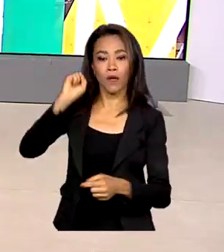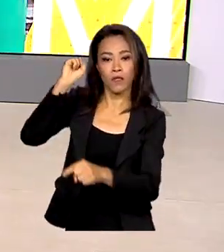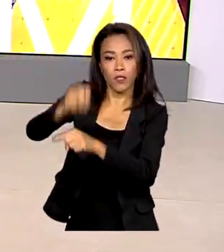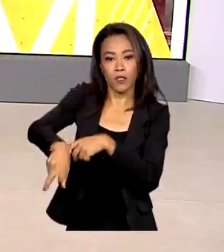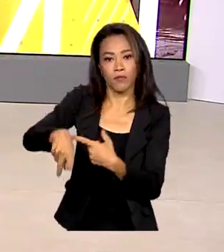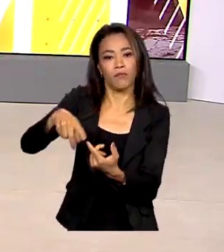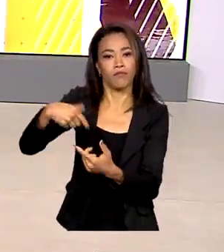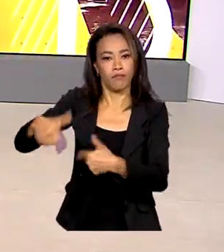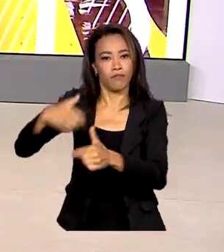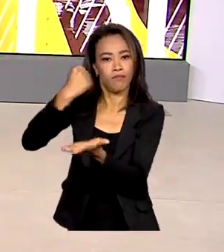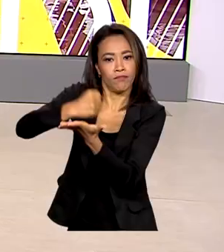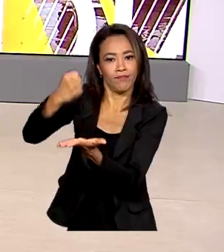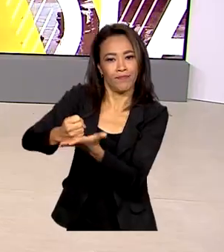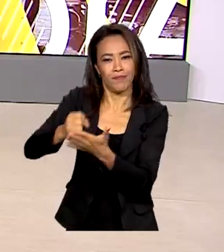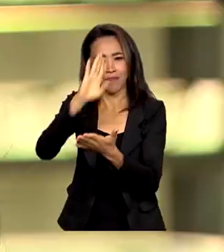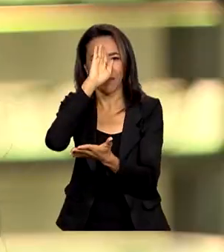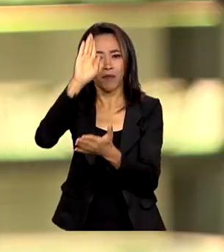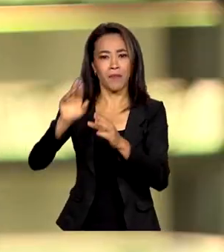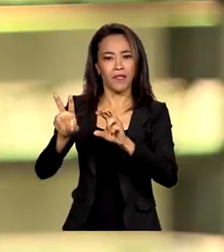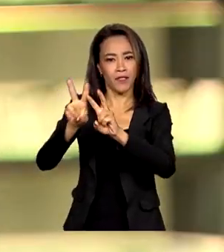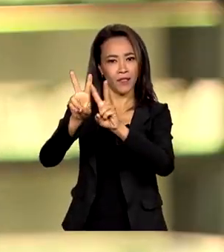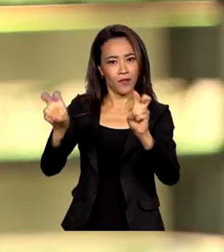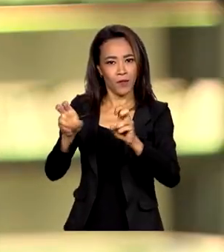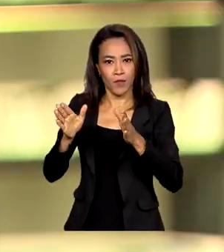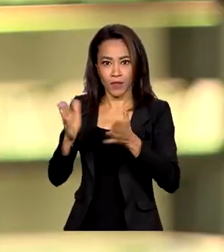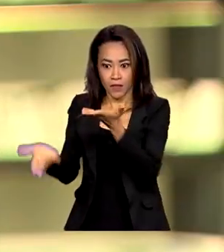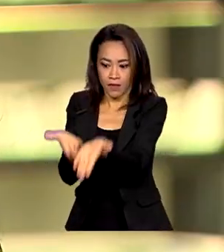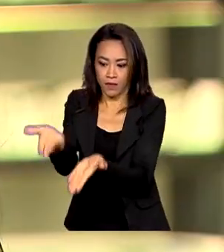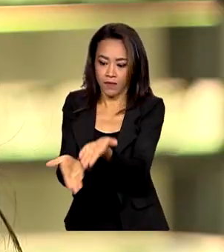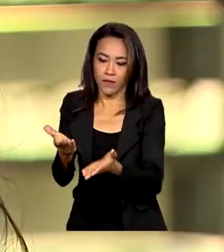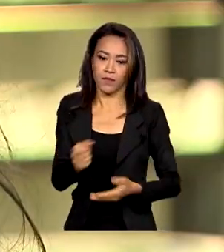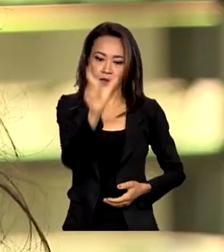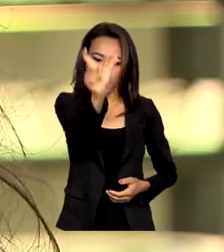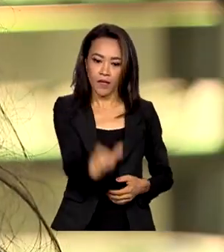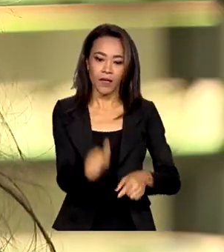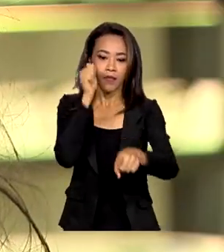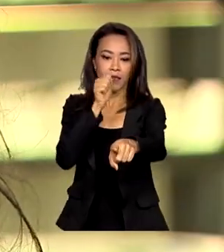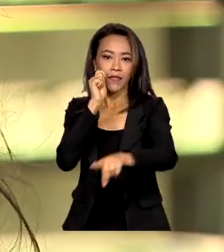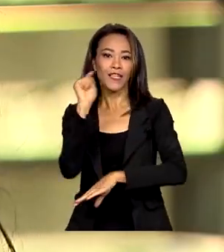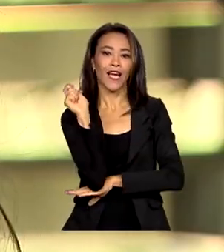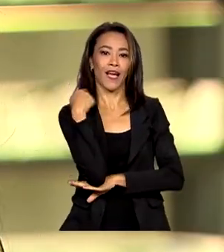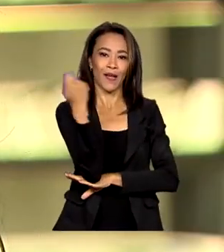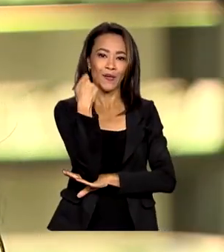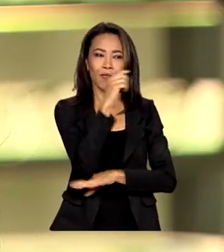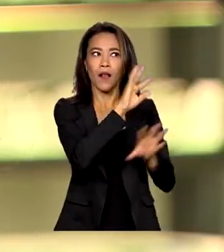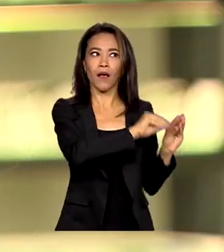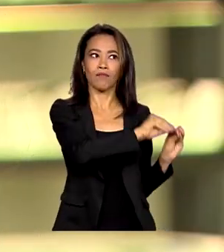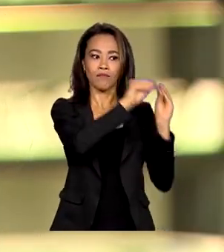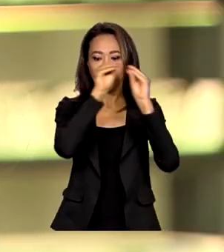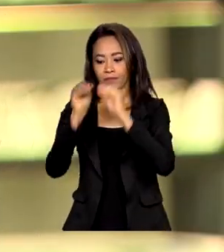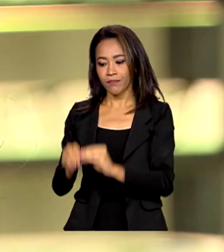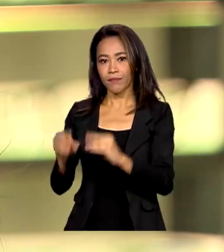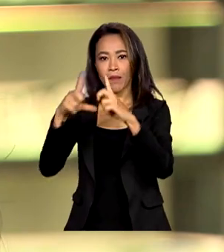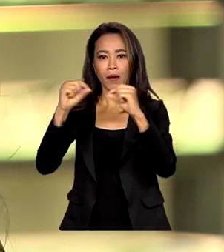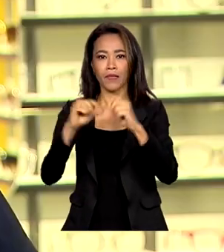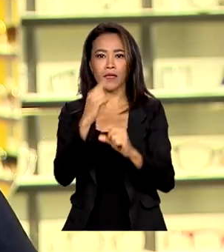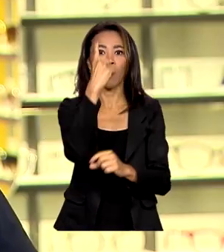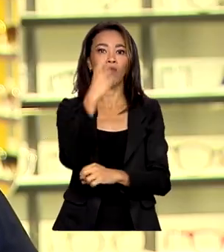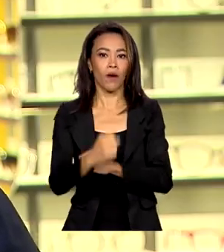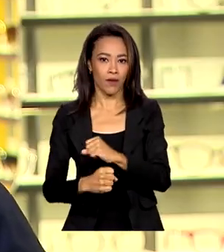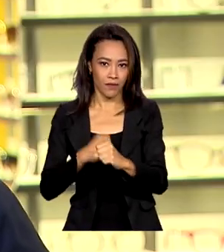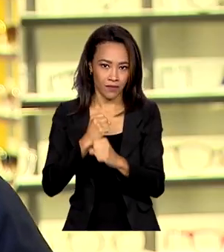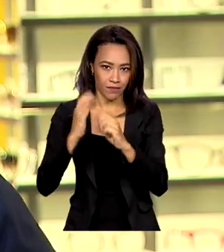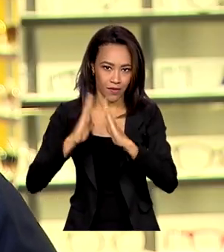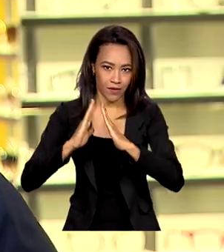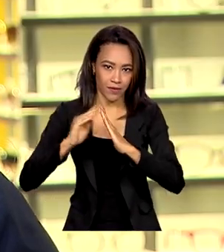O destaque foi o setor de serviços. A gaúcha Luísa mudou com os pais para Brasília há um ano. Desde